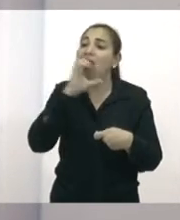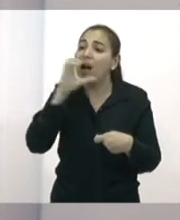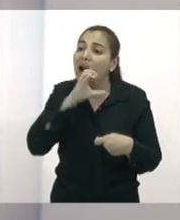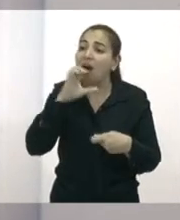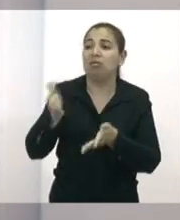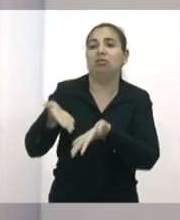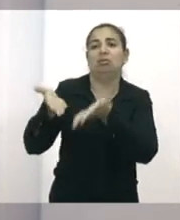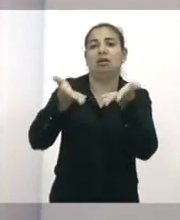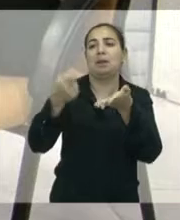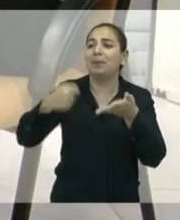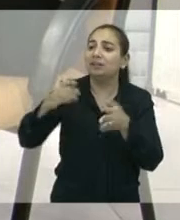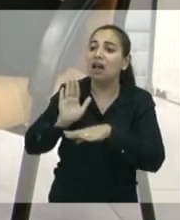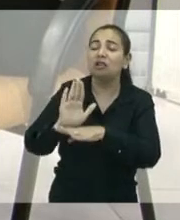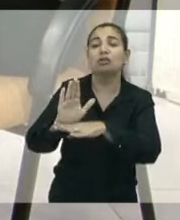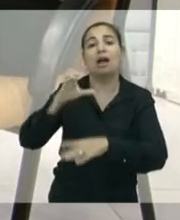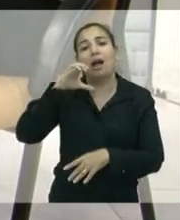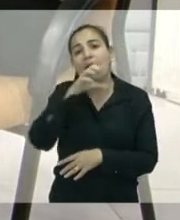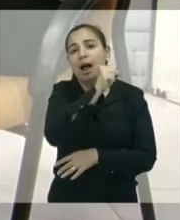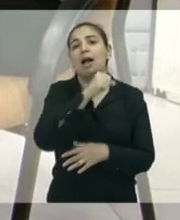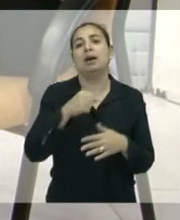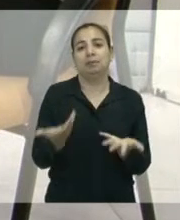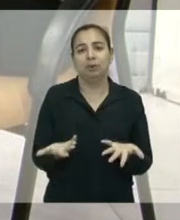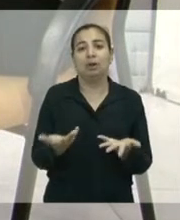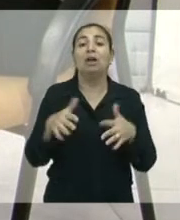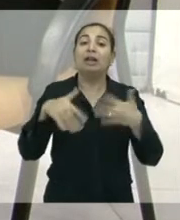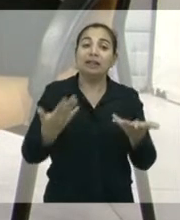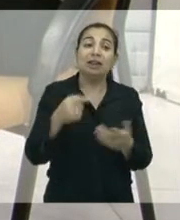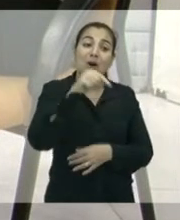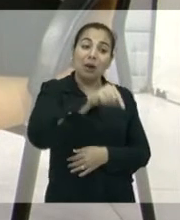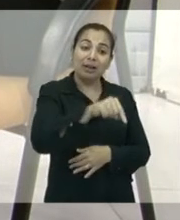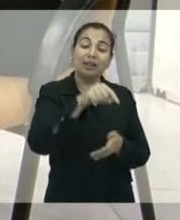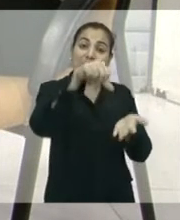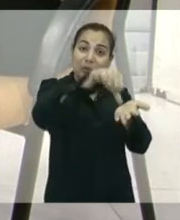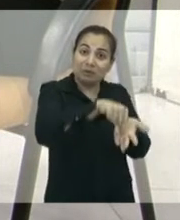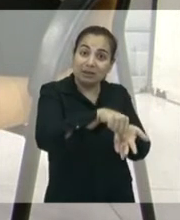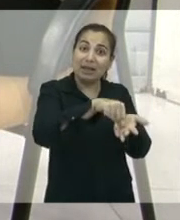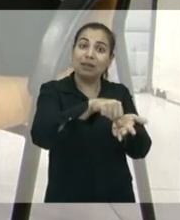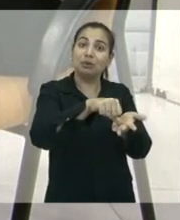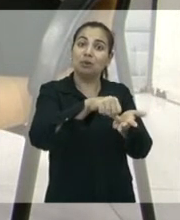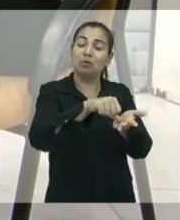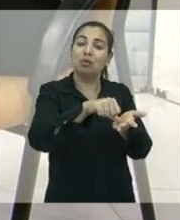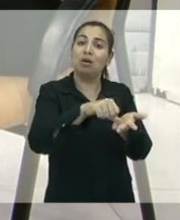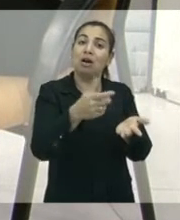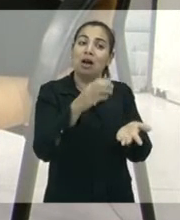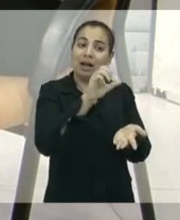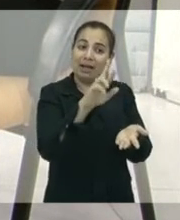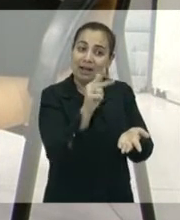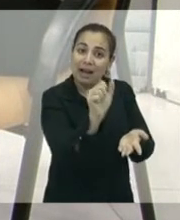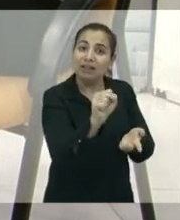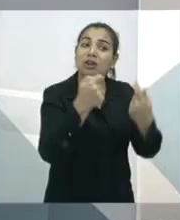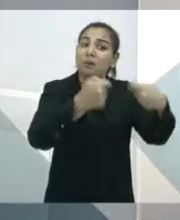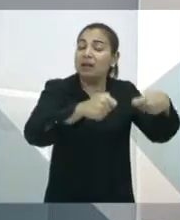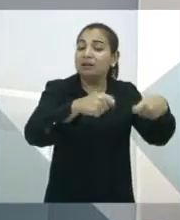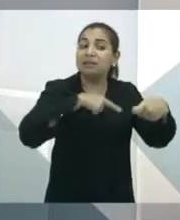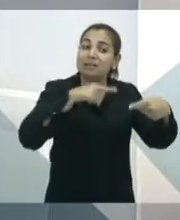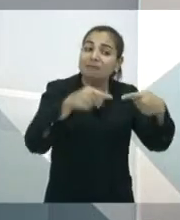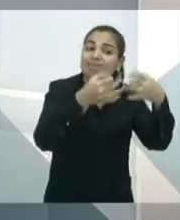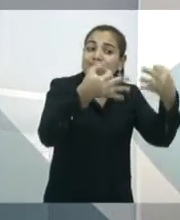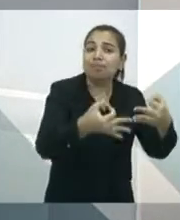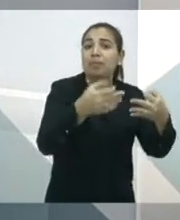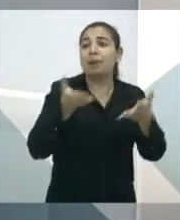e, para isso, é preciso que o equipamento esteja estruturado na forma física, quanto em termos de pessoal também.